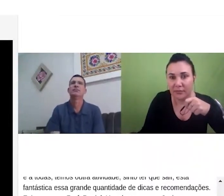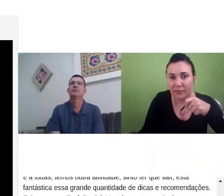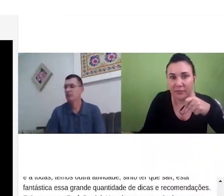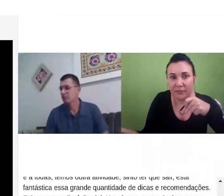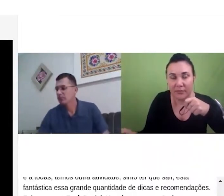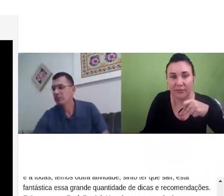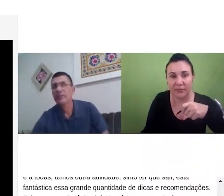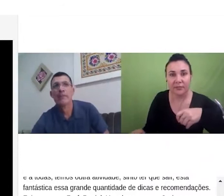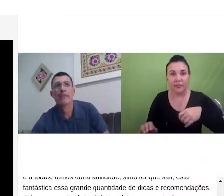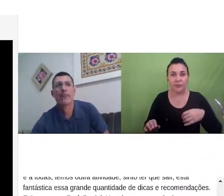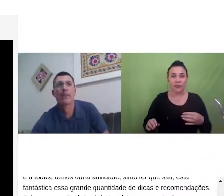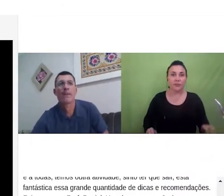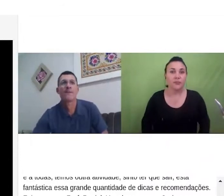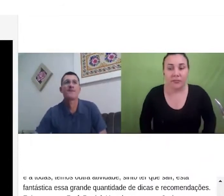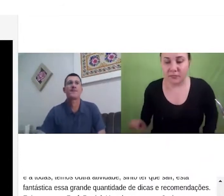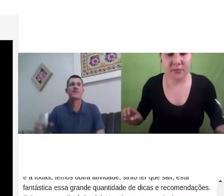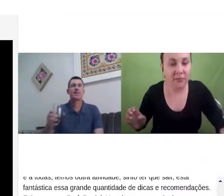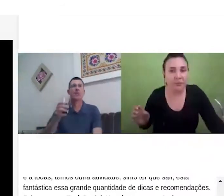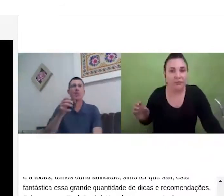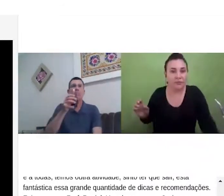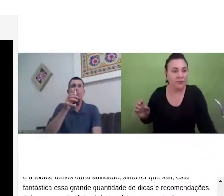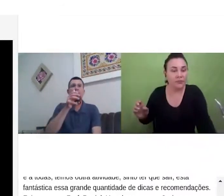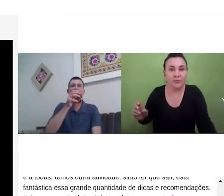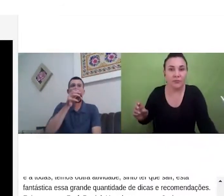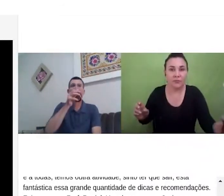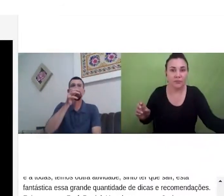alguém tem alguma pergunta para fazer para o professor